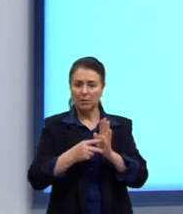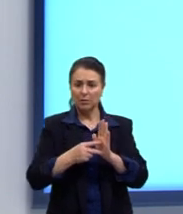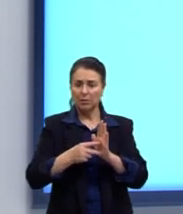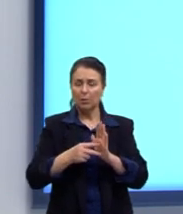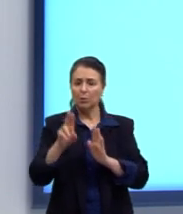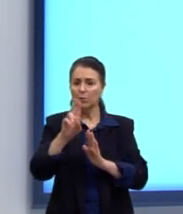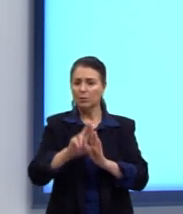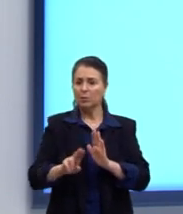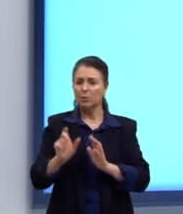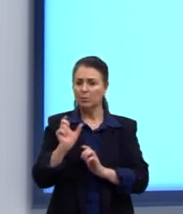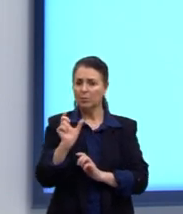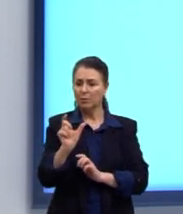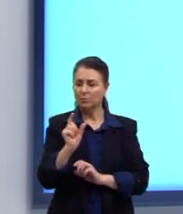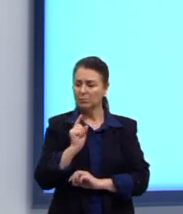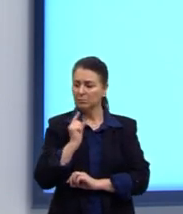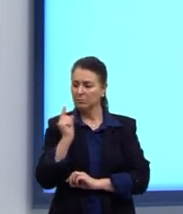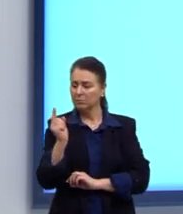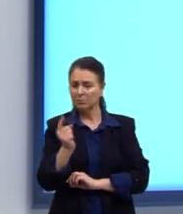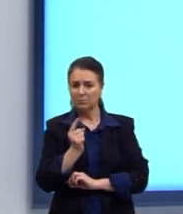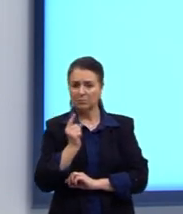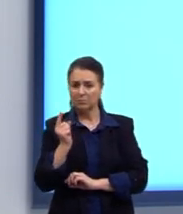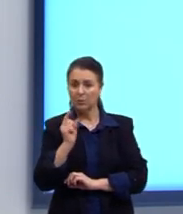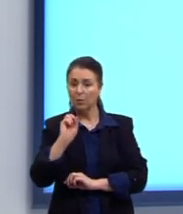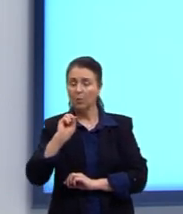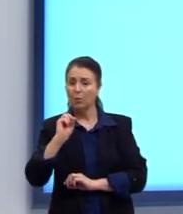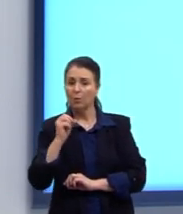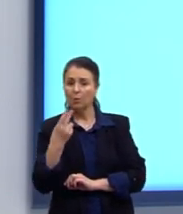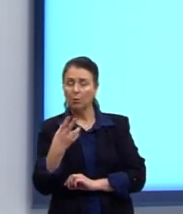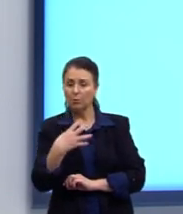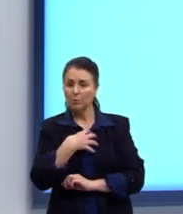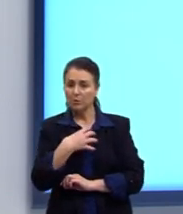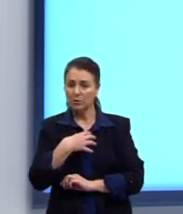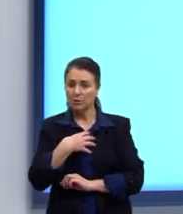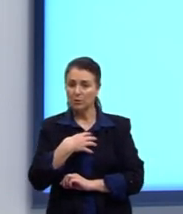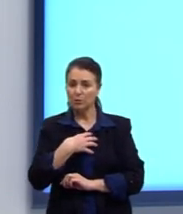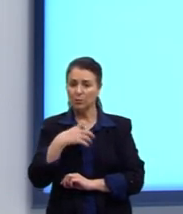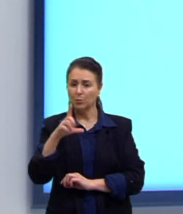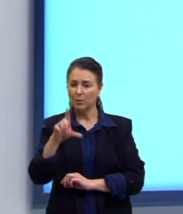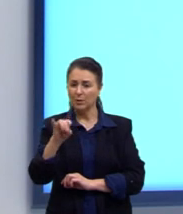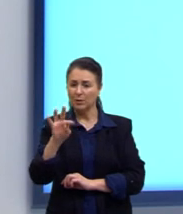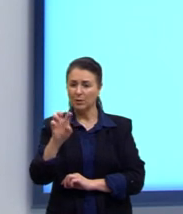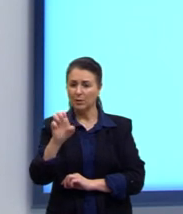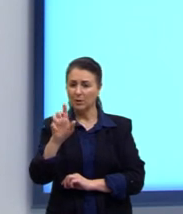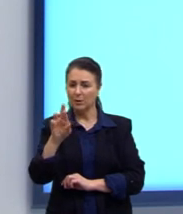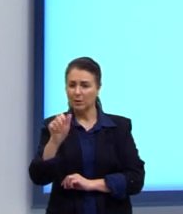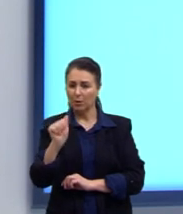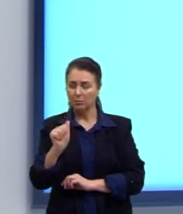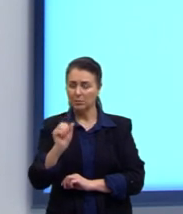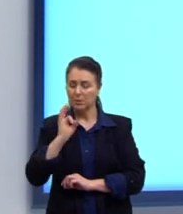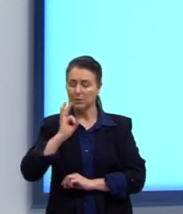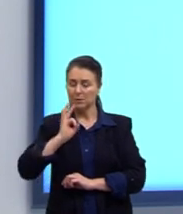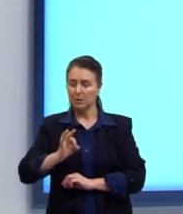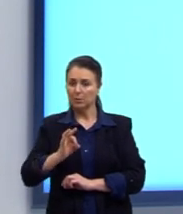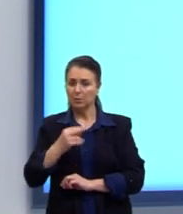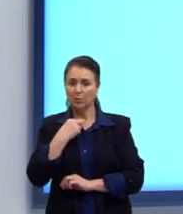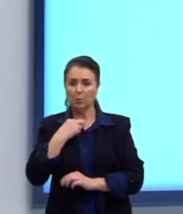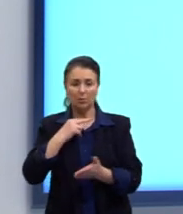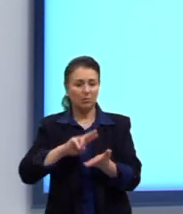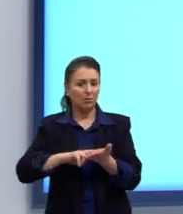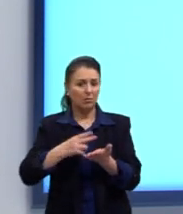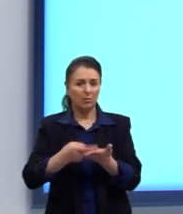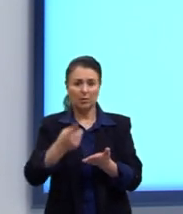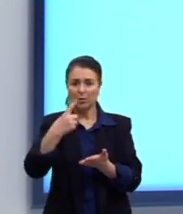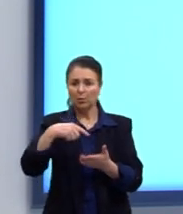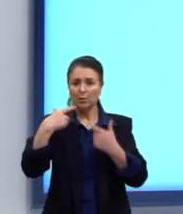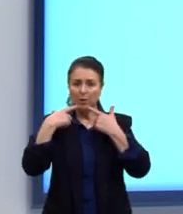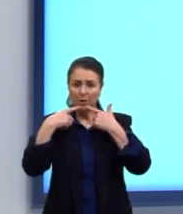palavras individuais ou no sentido literal. Não é possível traduzi-las em outra língua e